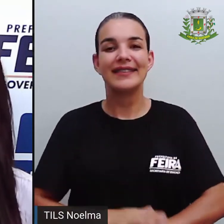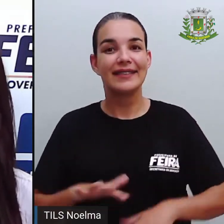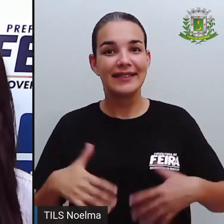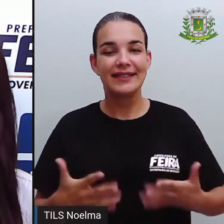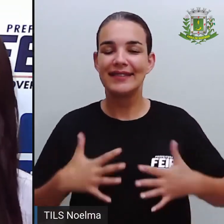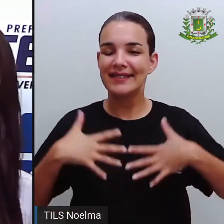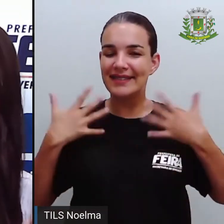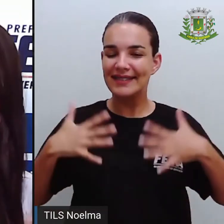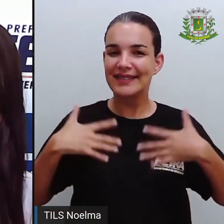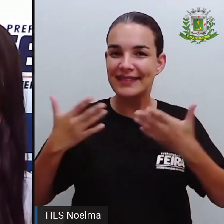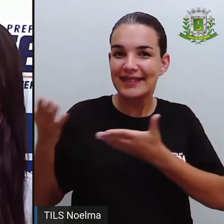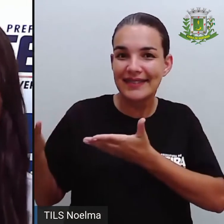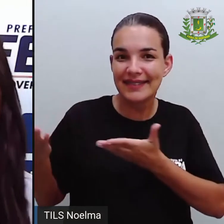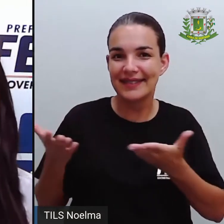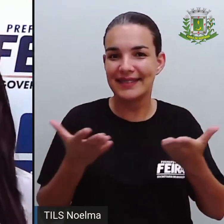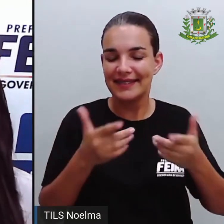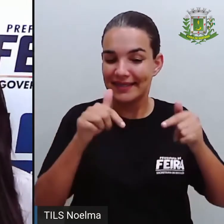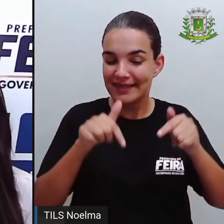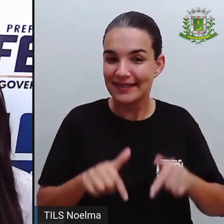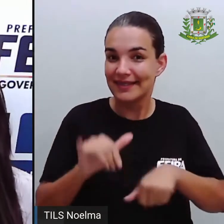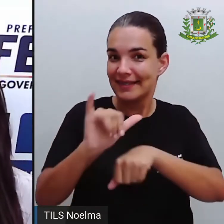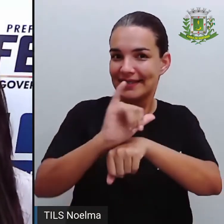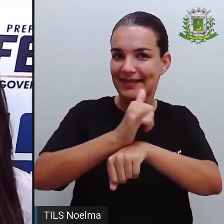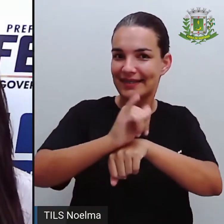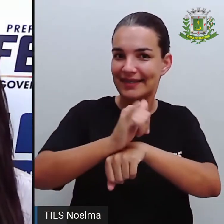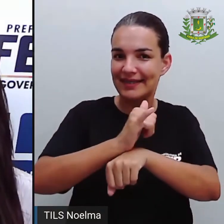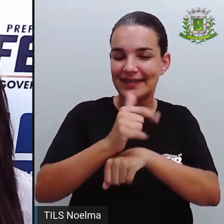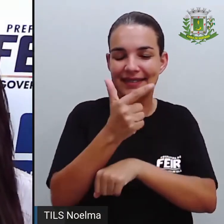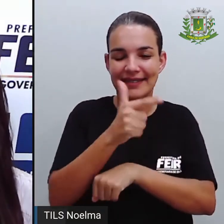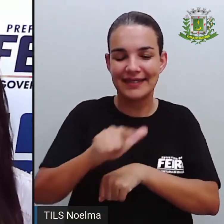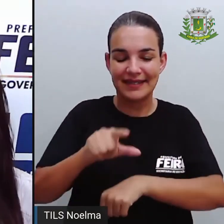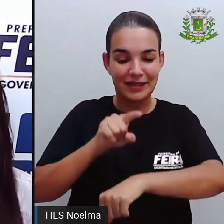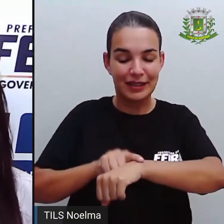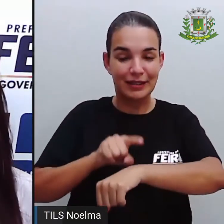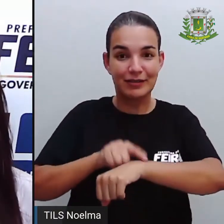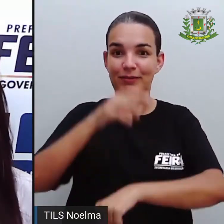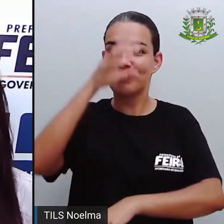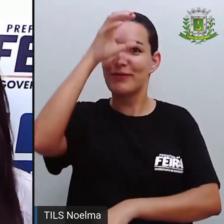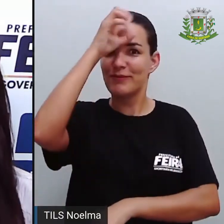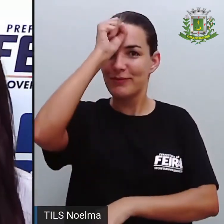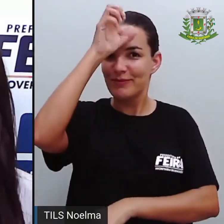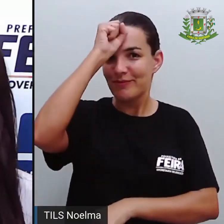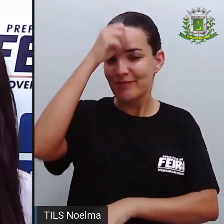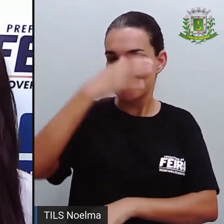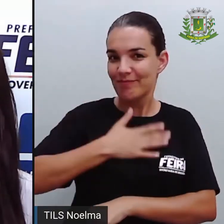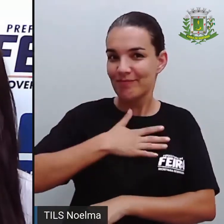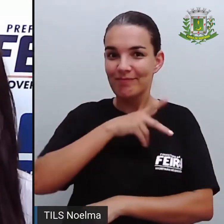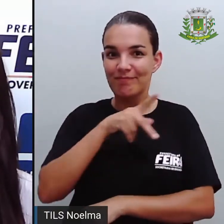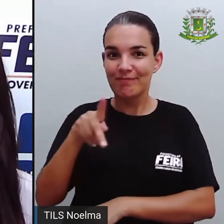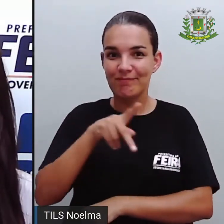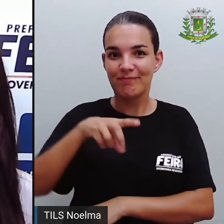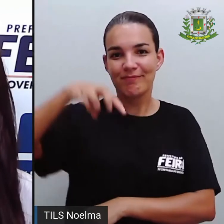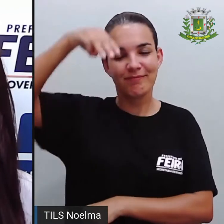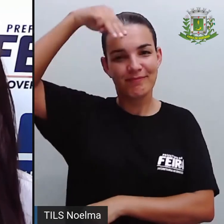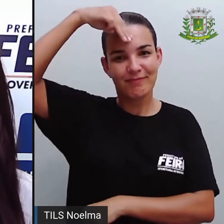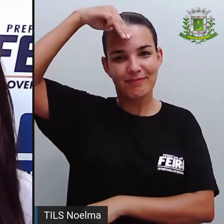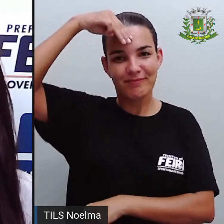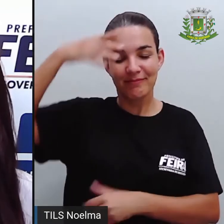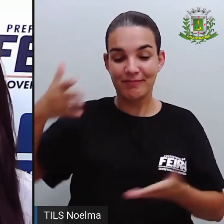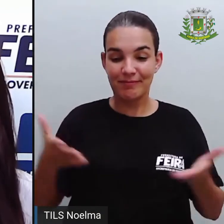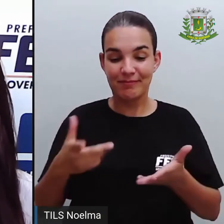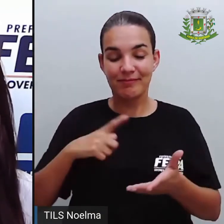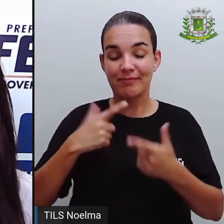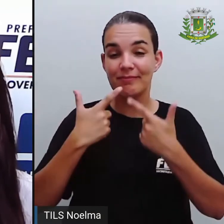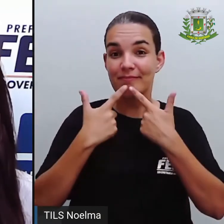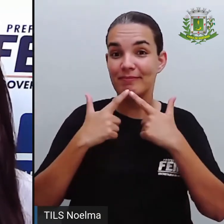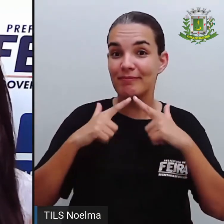enorme alegria que a gente recebe vocês aqui no nosso canal para mais um momento de muito aprendizado. Eu sou a professora Mirthi e hoje nós teremos aula